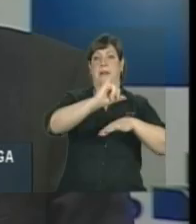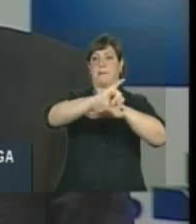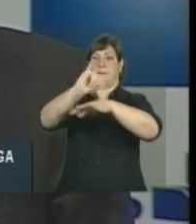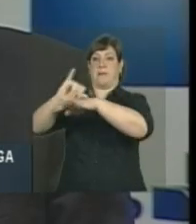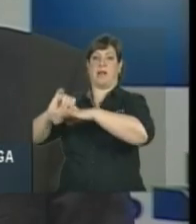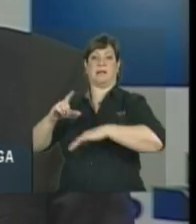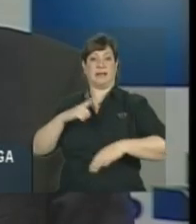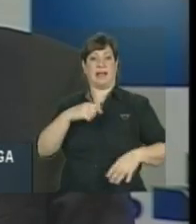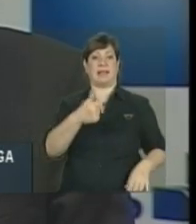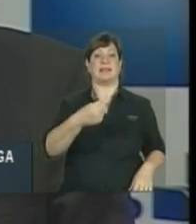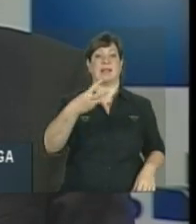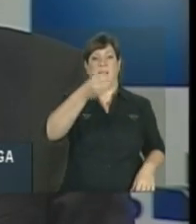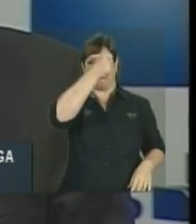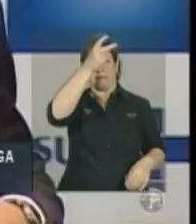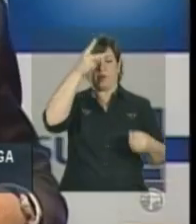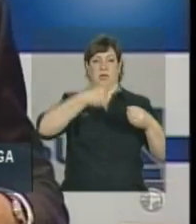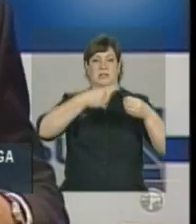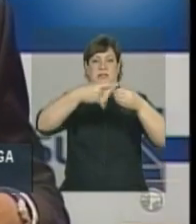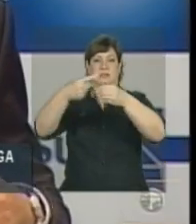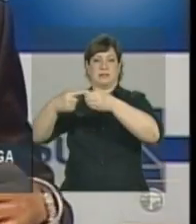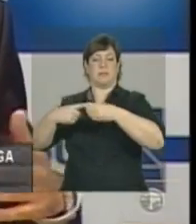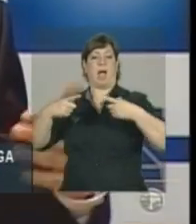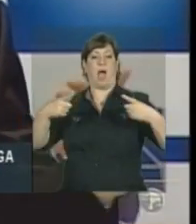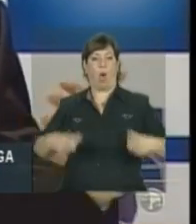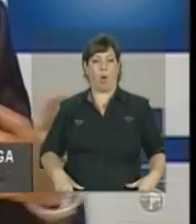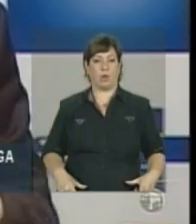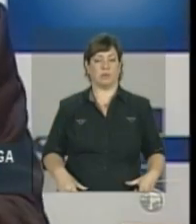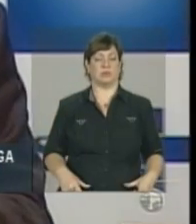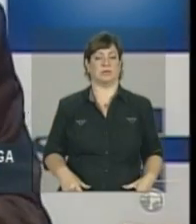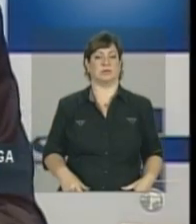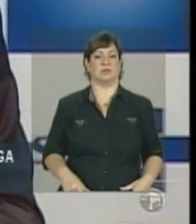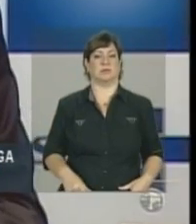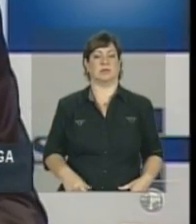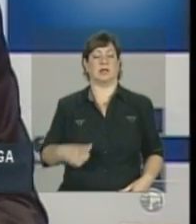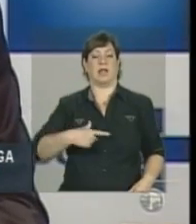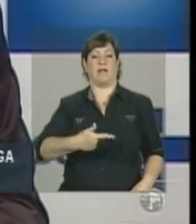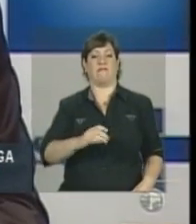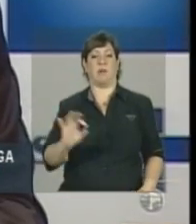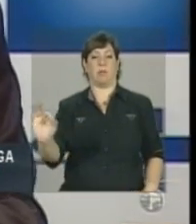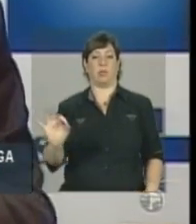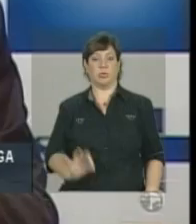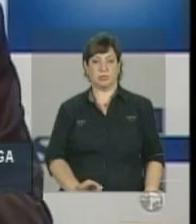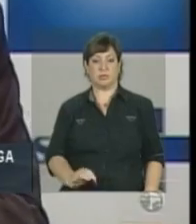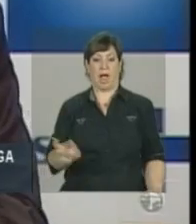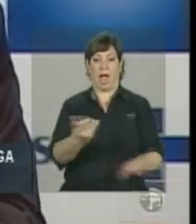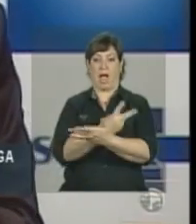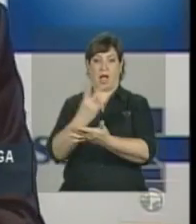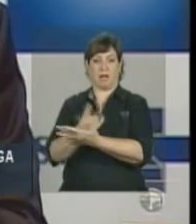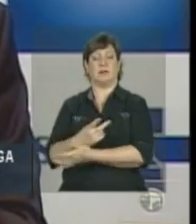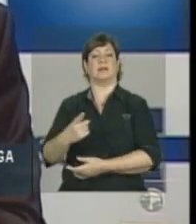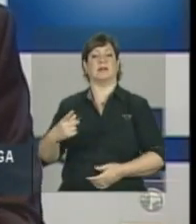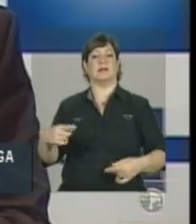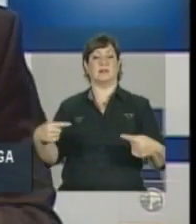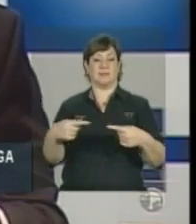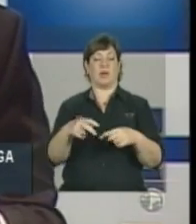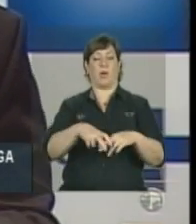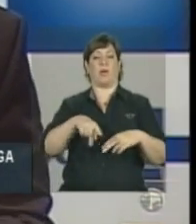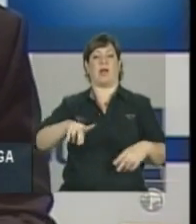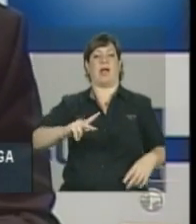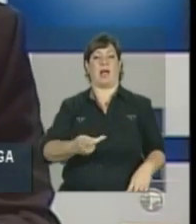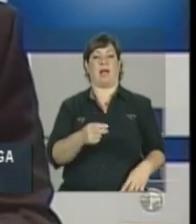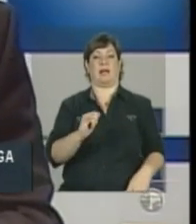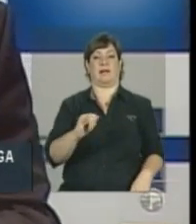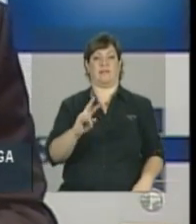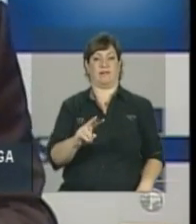Nós temos 13 municípios que, onde 20% dos casos de tuberculose estão associados com HIV AIDS, então,